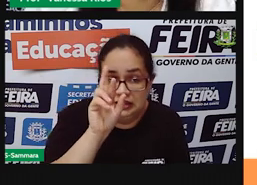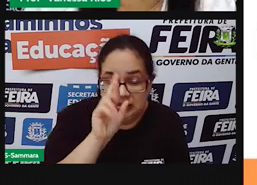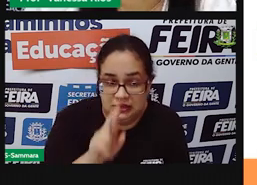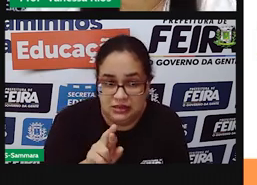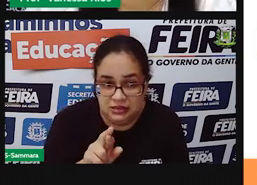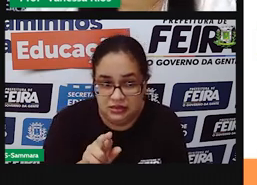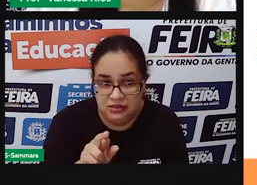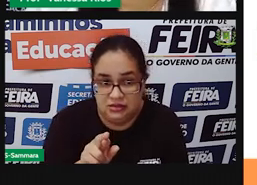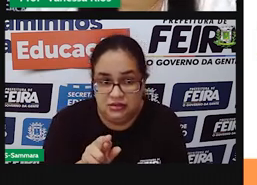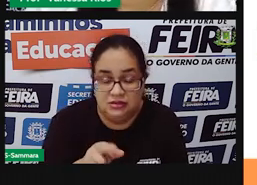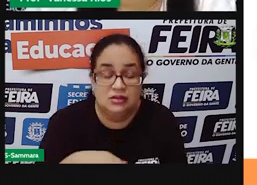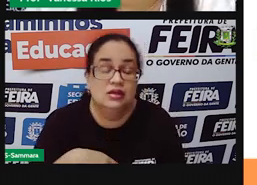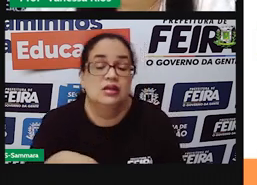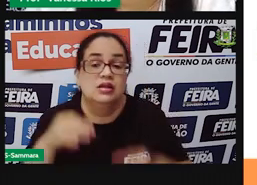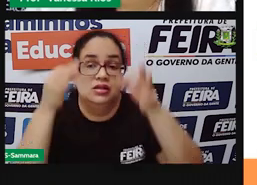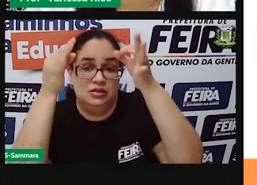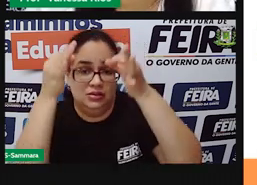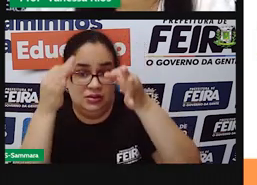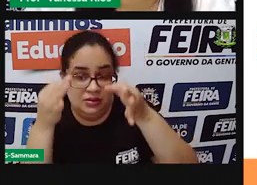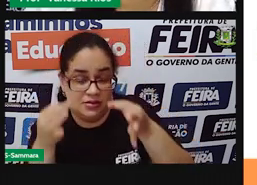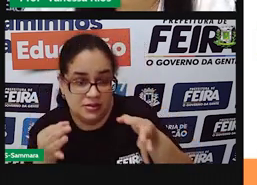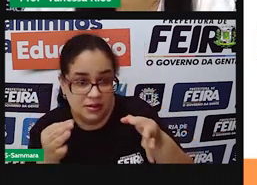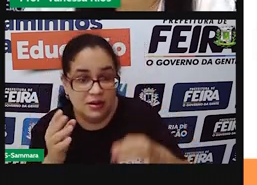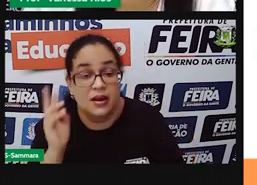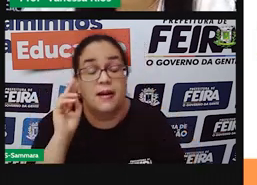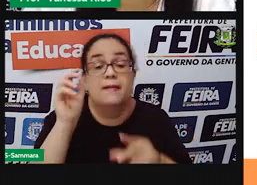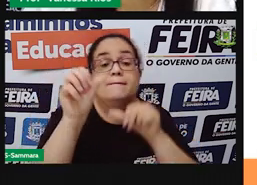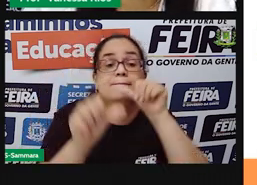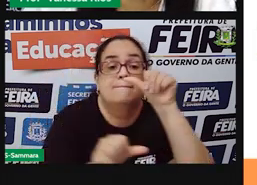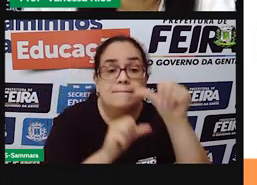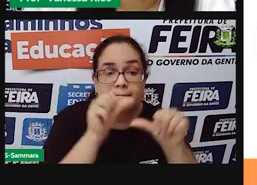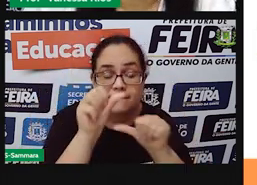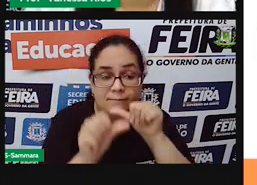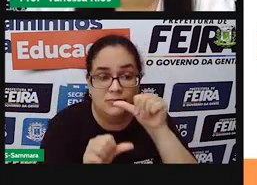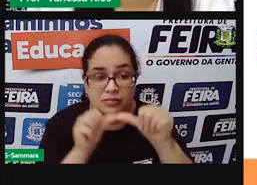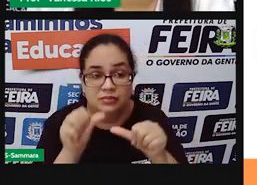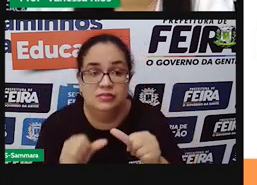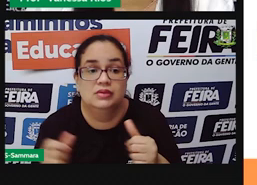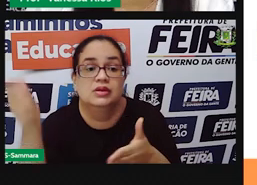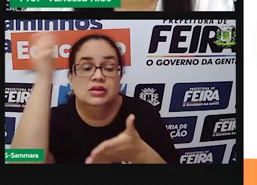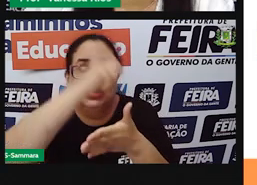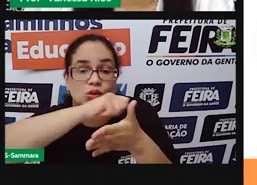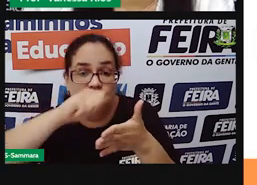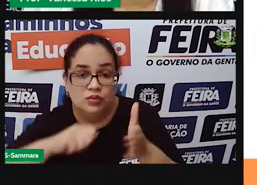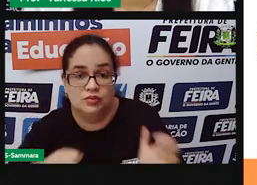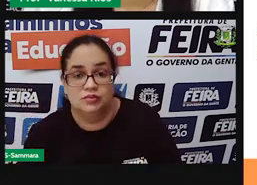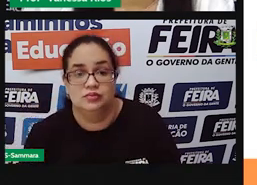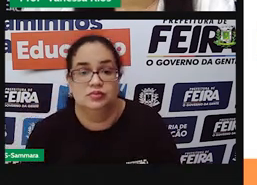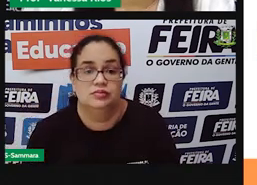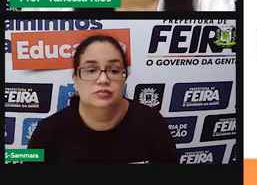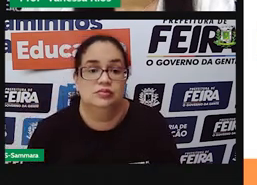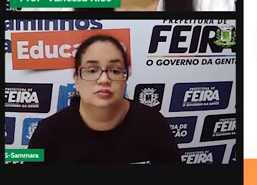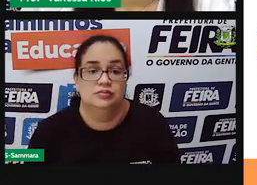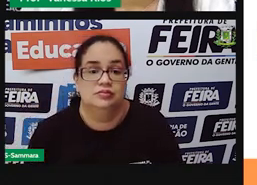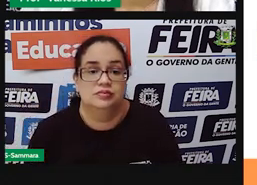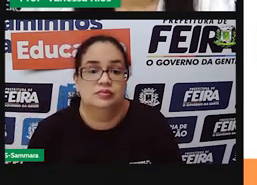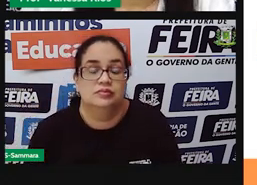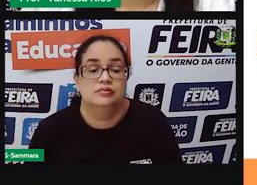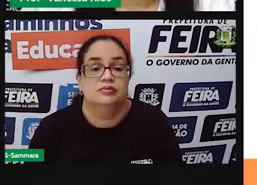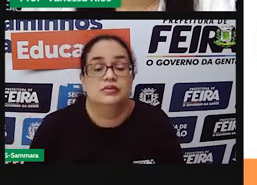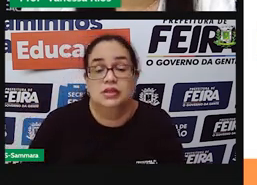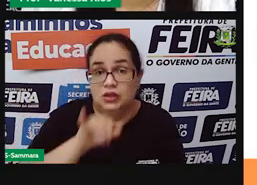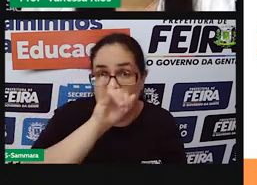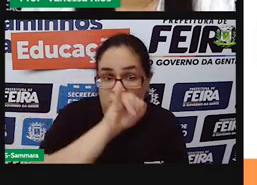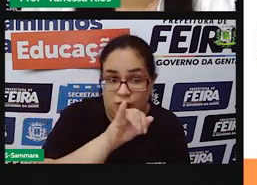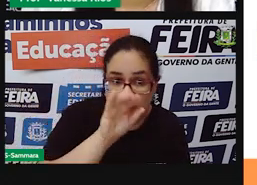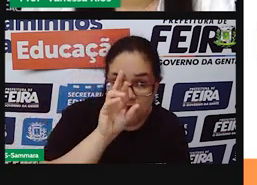aqui, que é o imperativo afirmativo, a gente observa uma mudança muito grande no radical, não é? E aí o